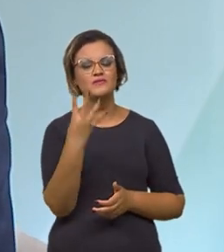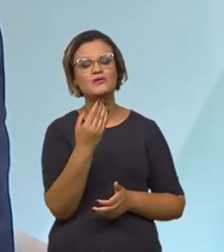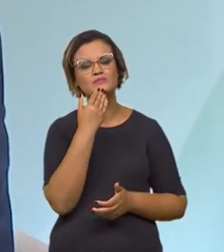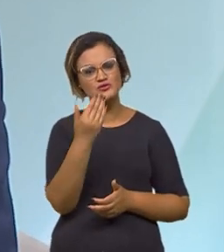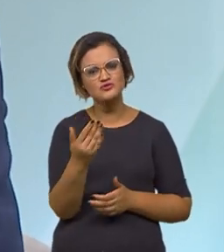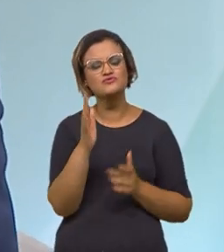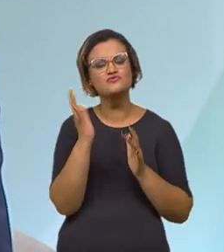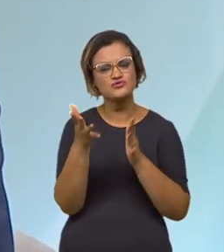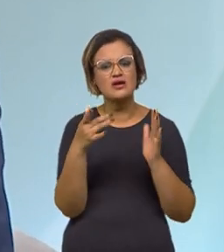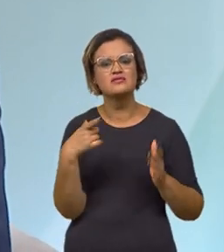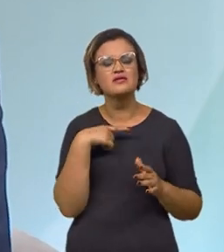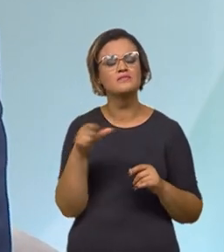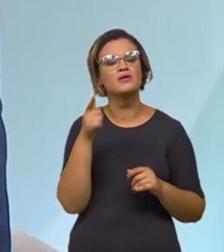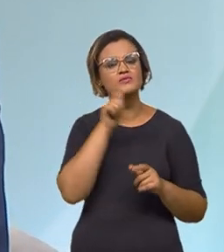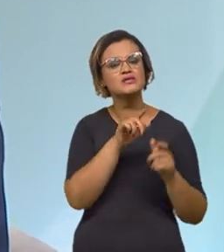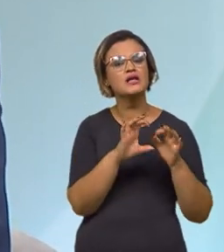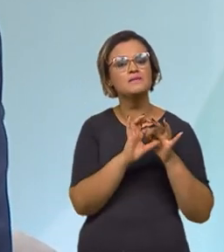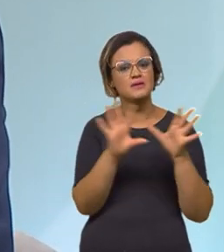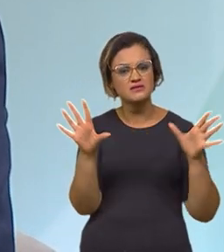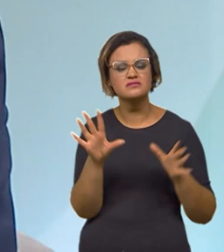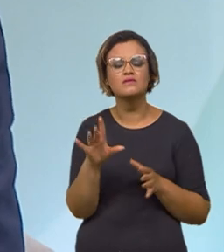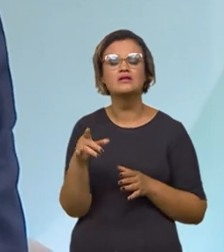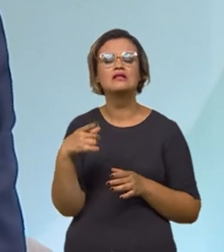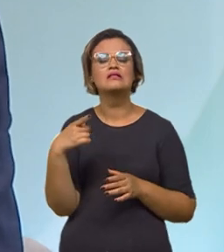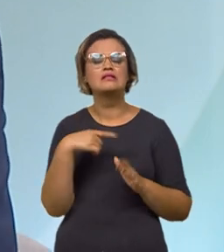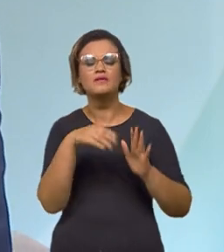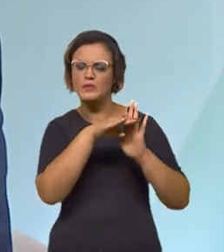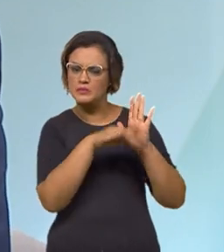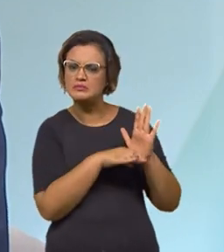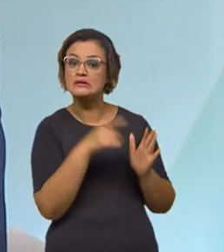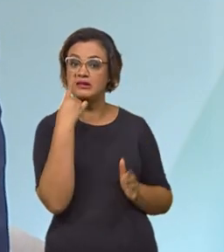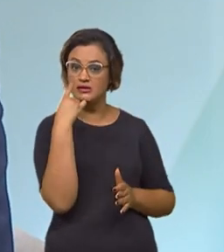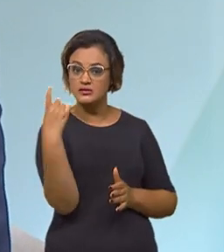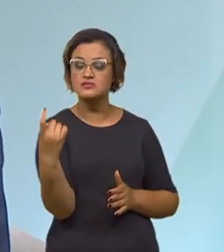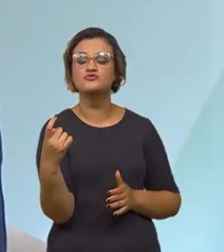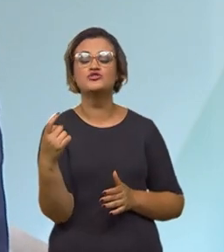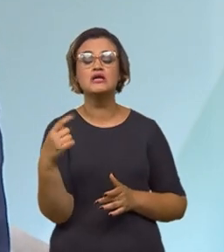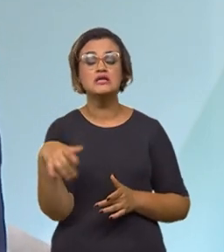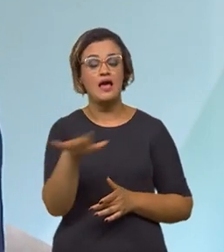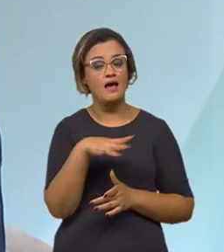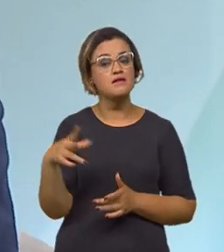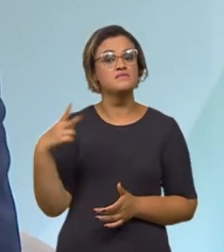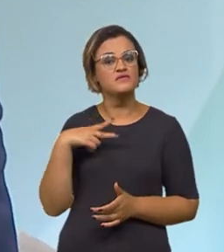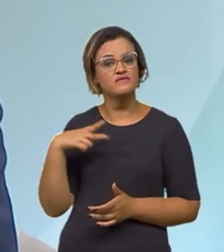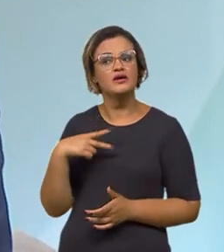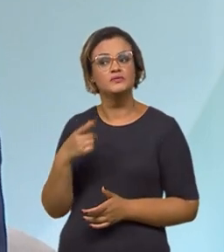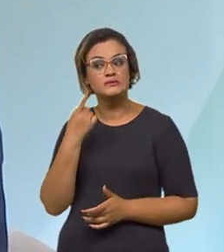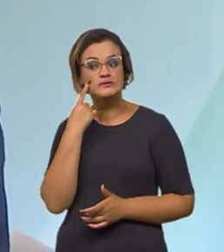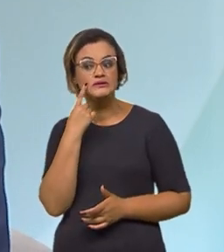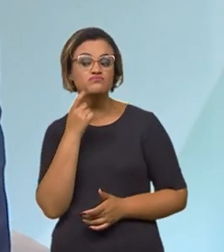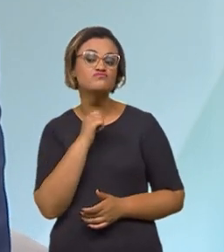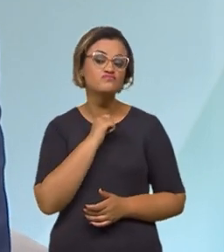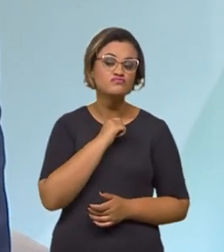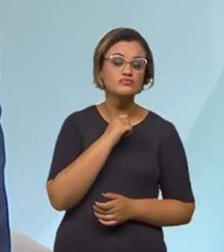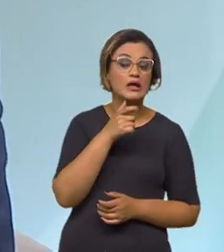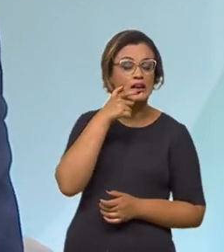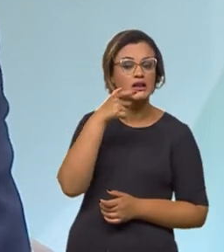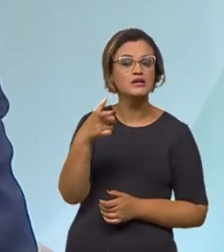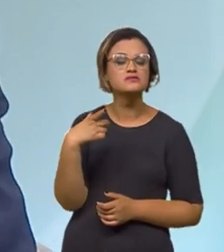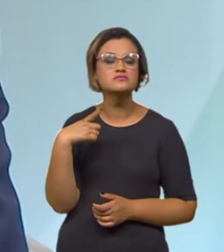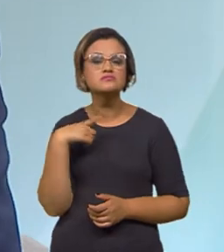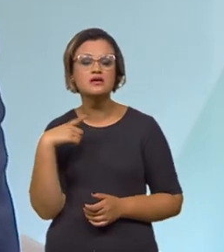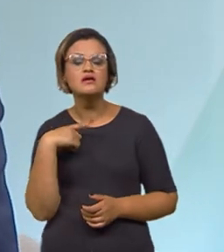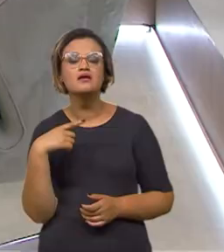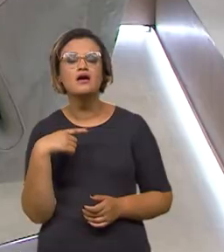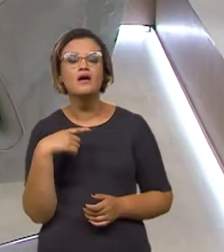de autorização, nós temos uma agenda interessante e o setor privado está muito de olho nisso, porque isso aí tem um poder